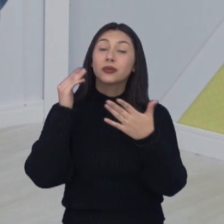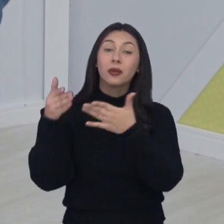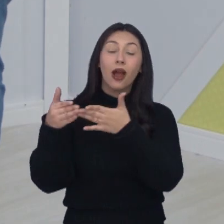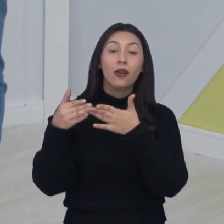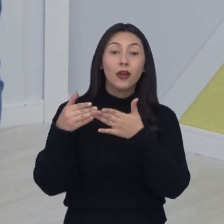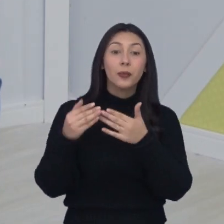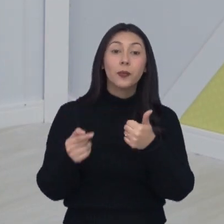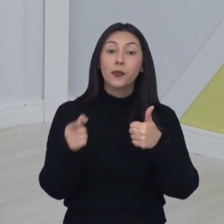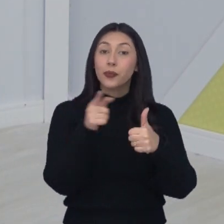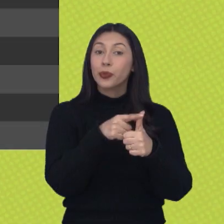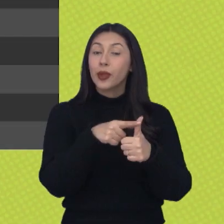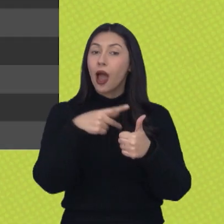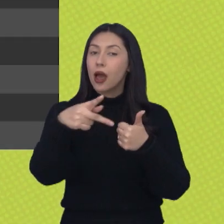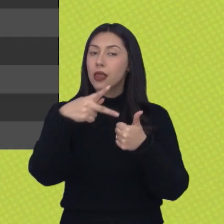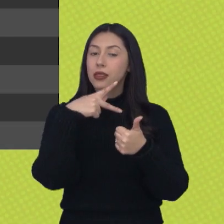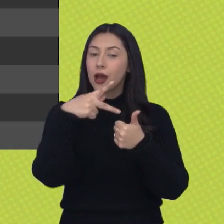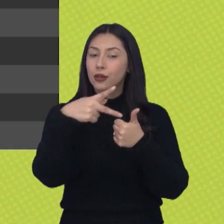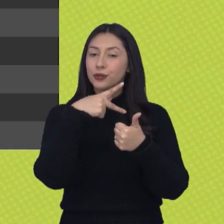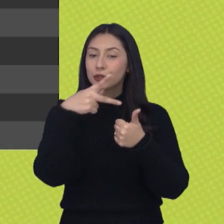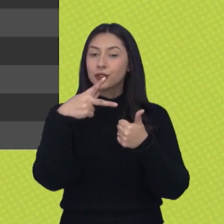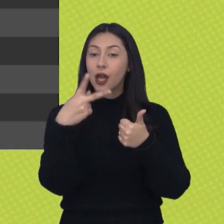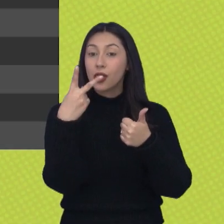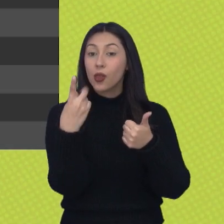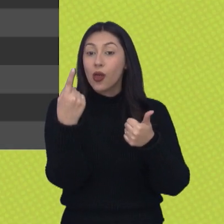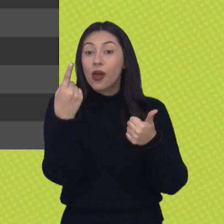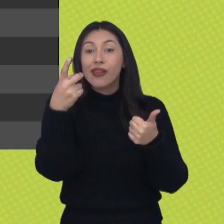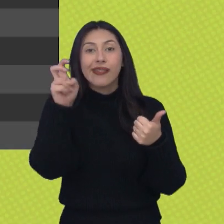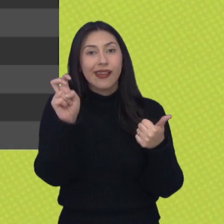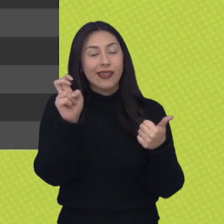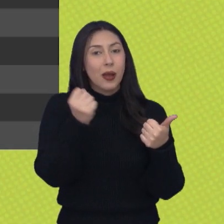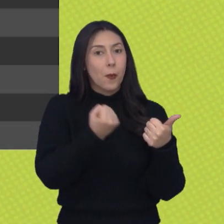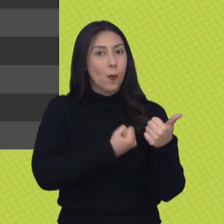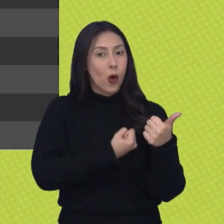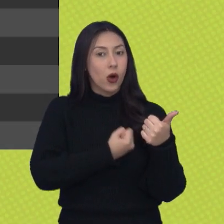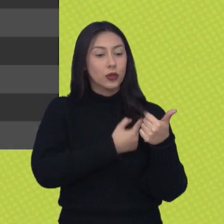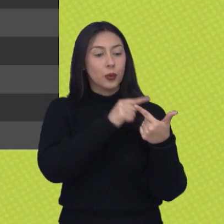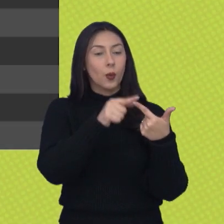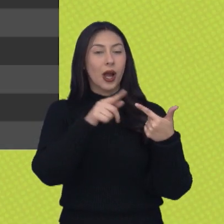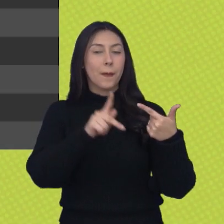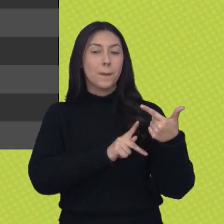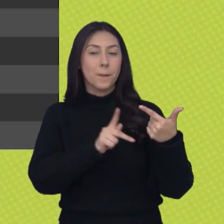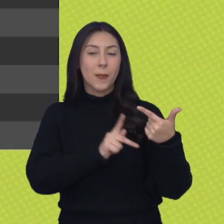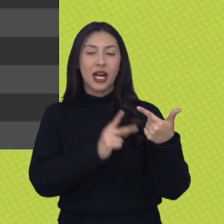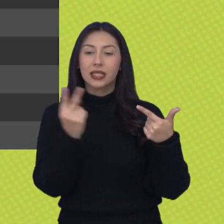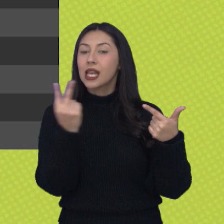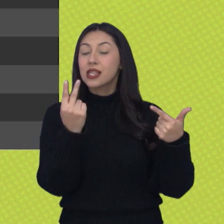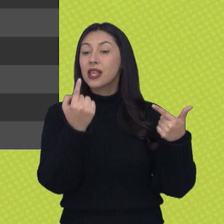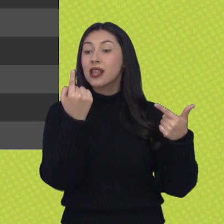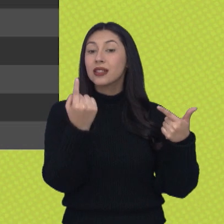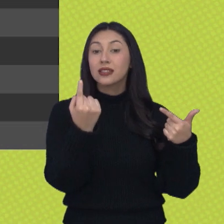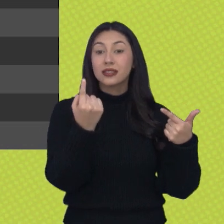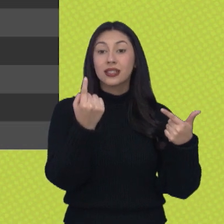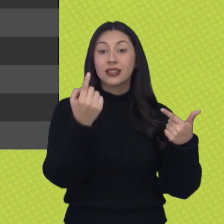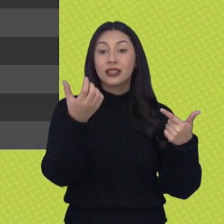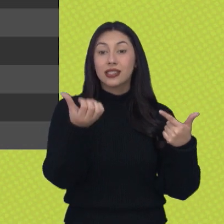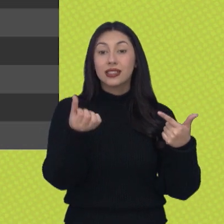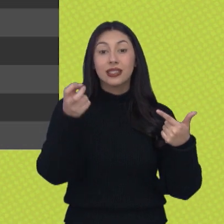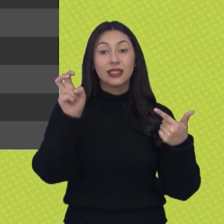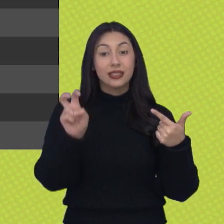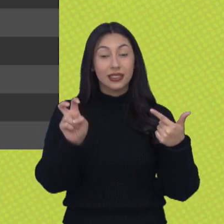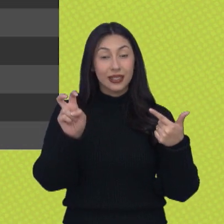só. São José dos Campos segue líder agora com 215 pontos. Pindamonhangaba vem em segundo com 50 pontos a menos,